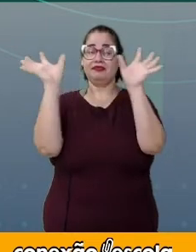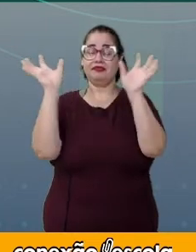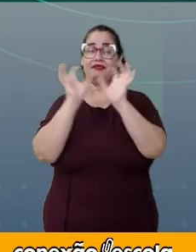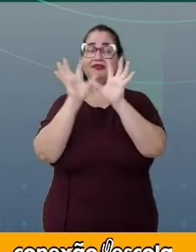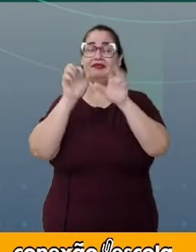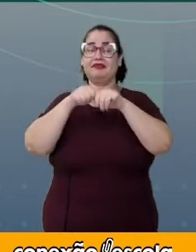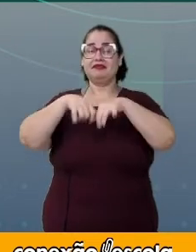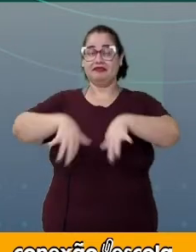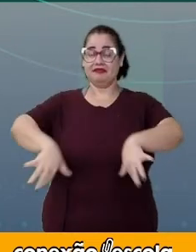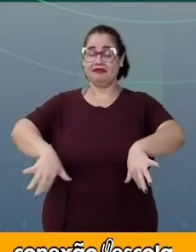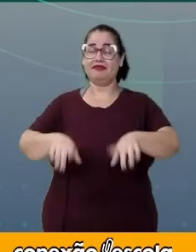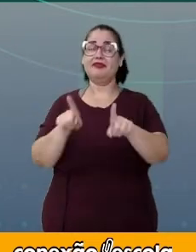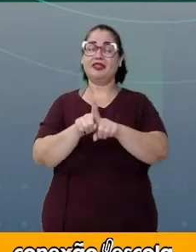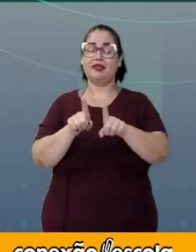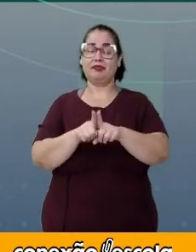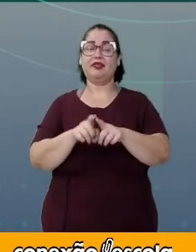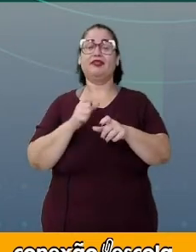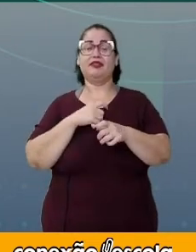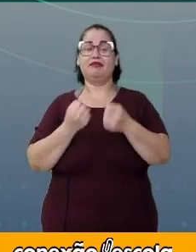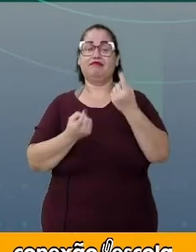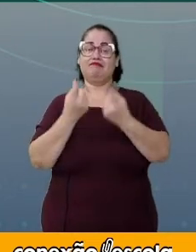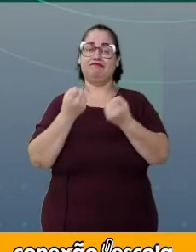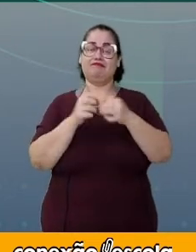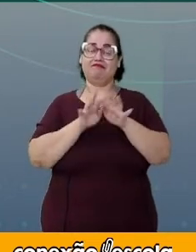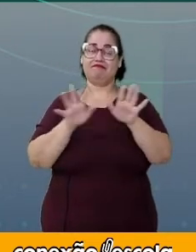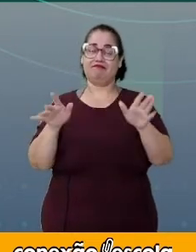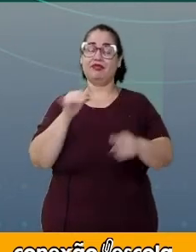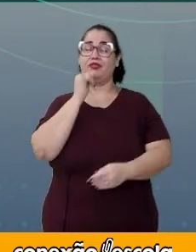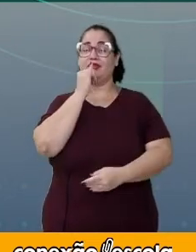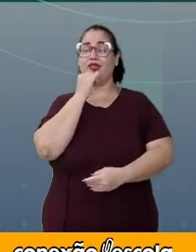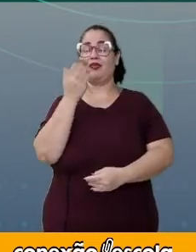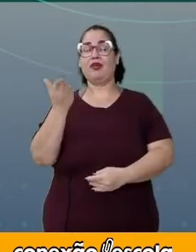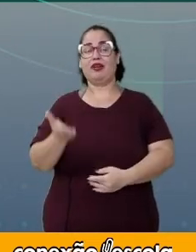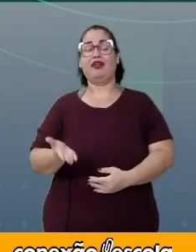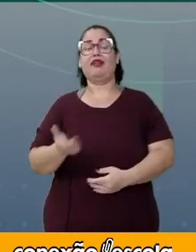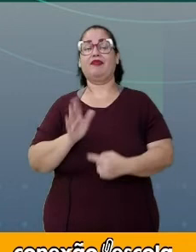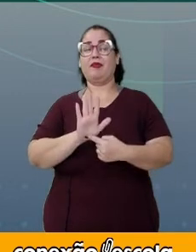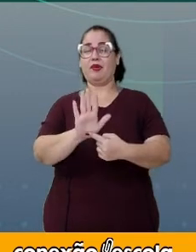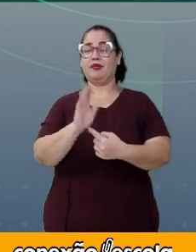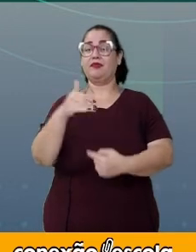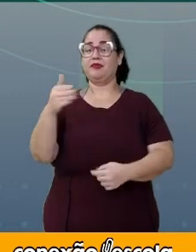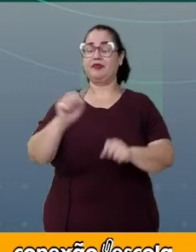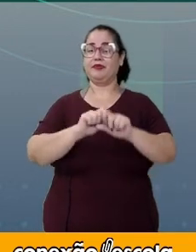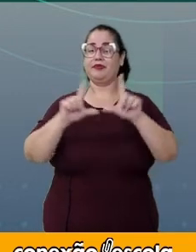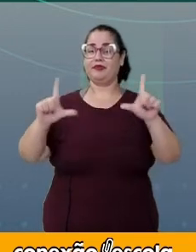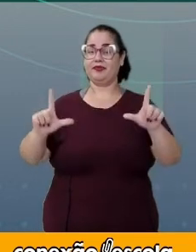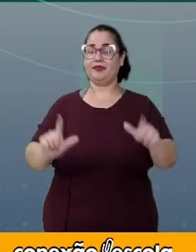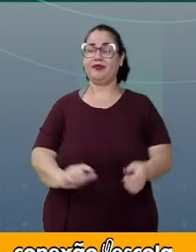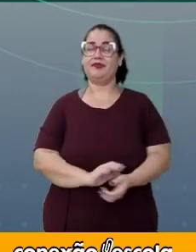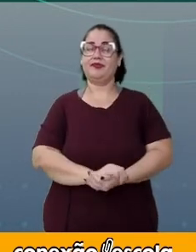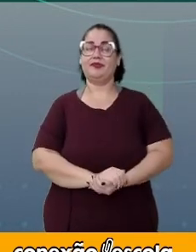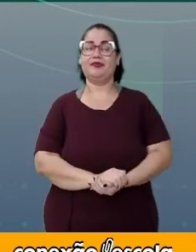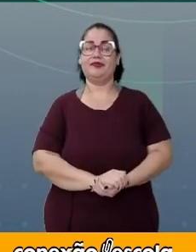das ramificações que vão aparecendo. Vou te mostrar no próximo slide.